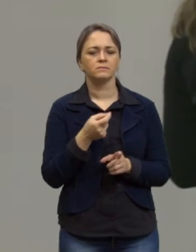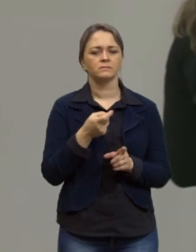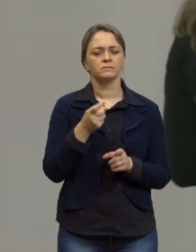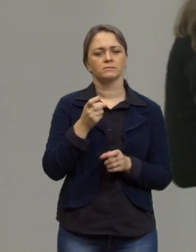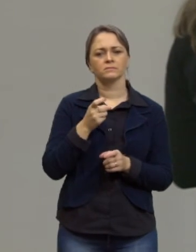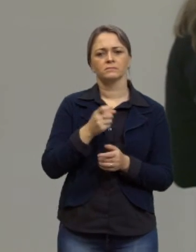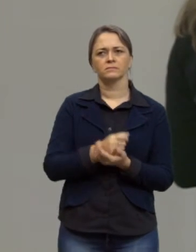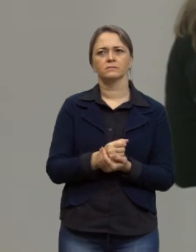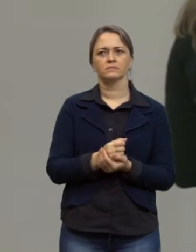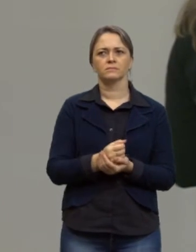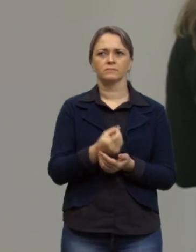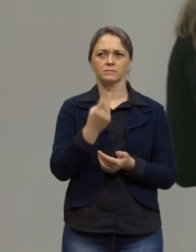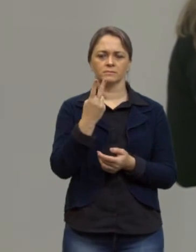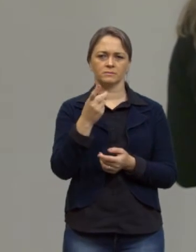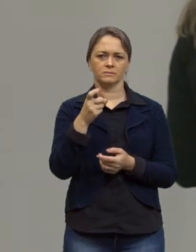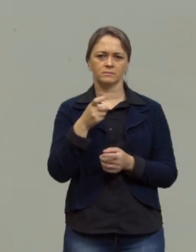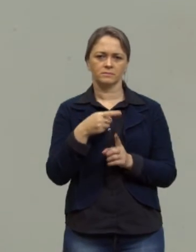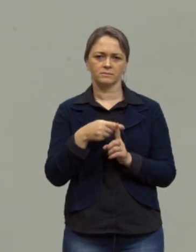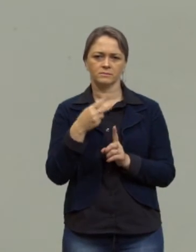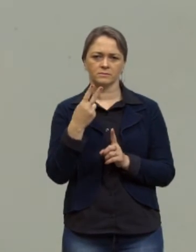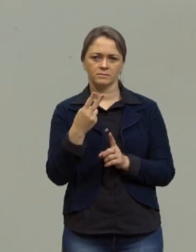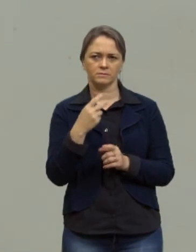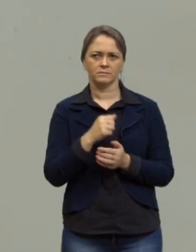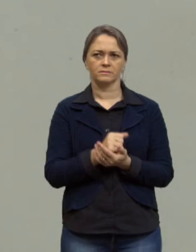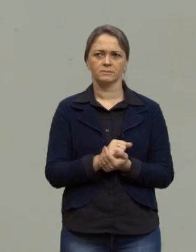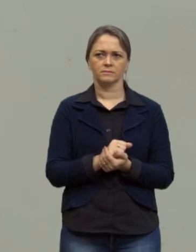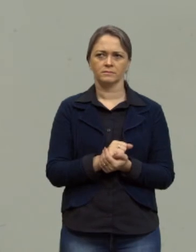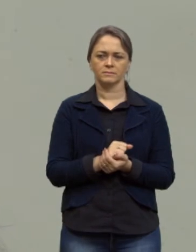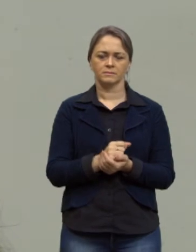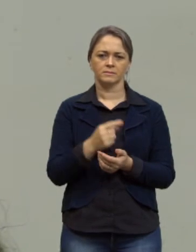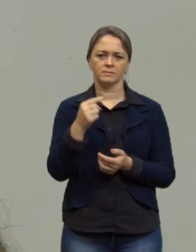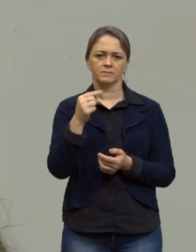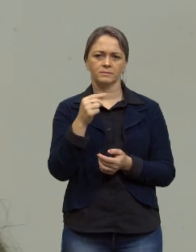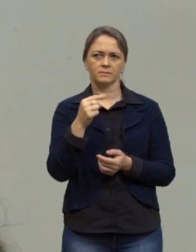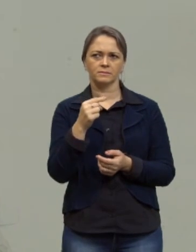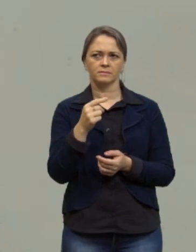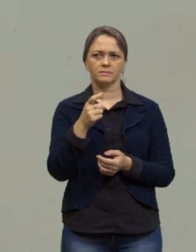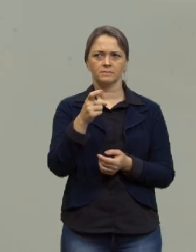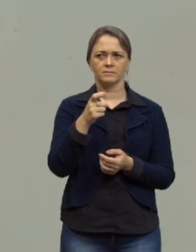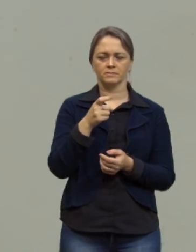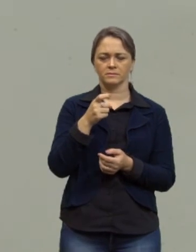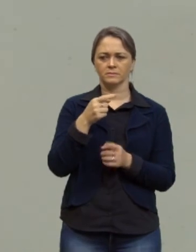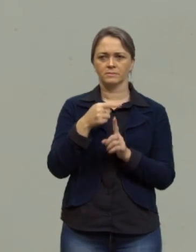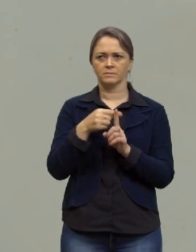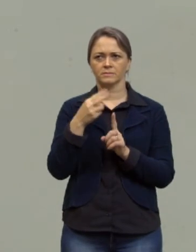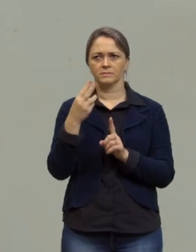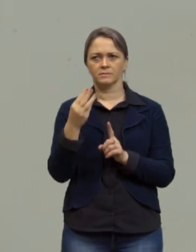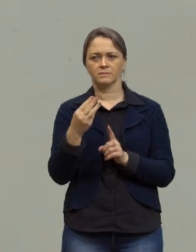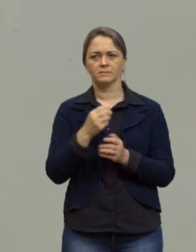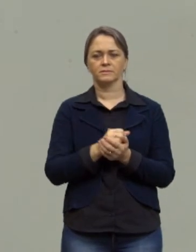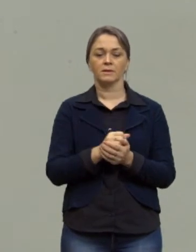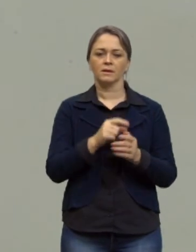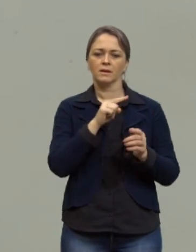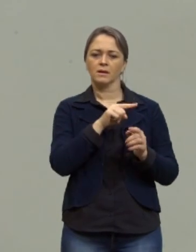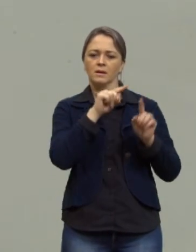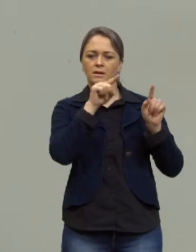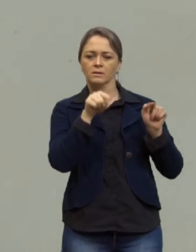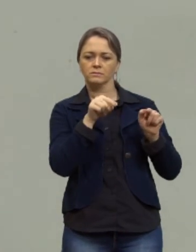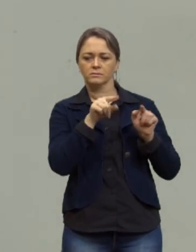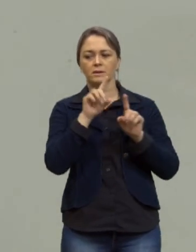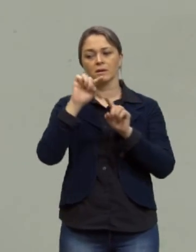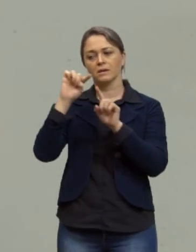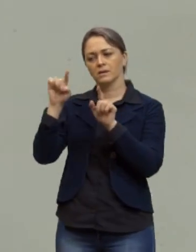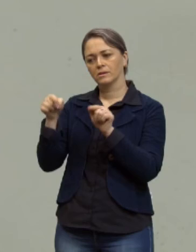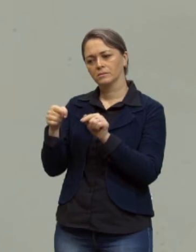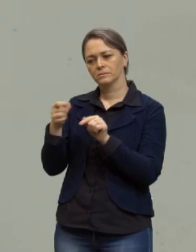2x mais 2 menos x mais 3 ó esse é um termo e este é